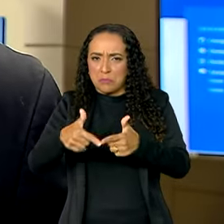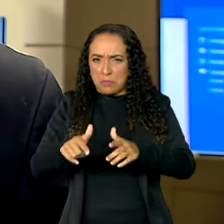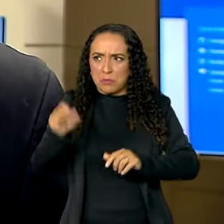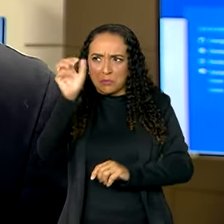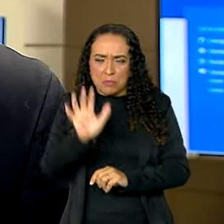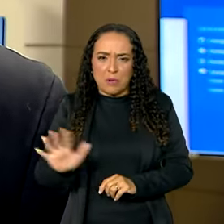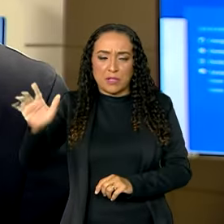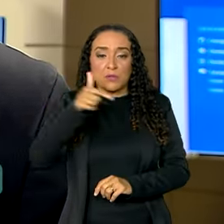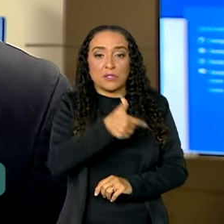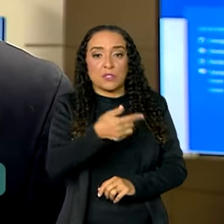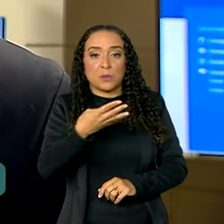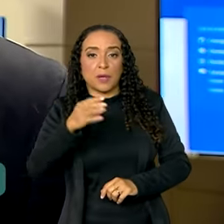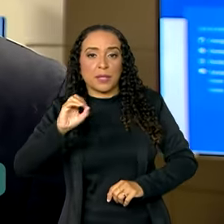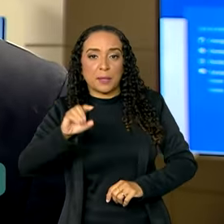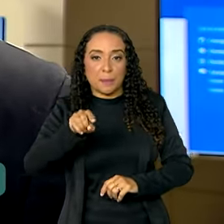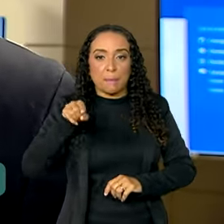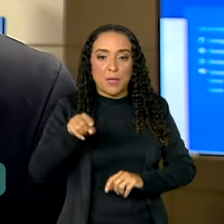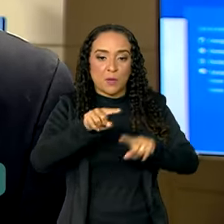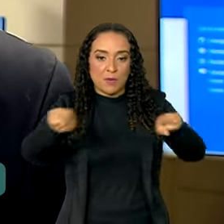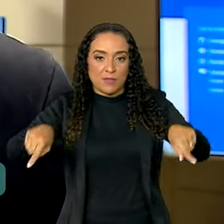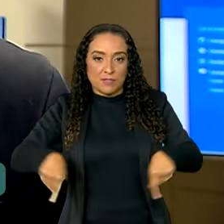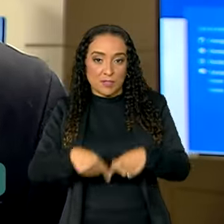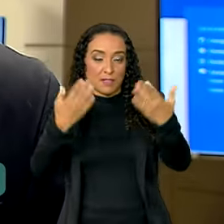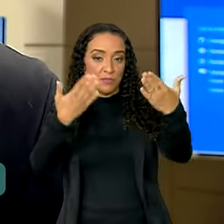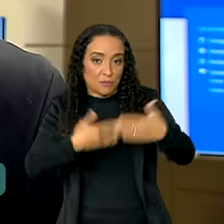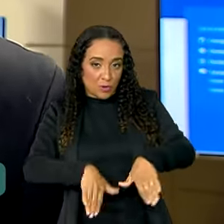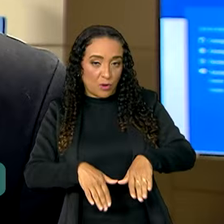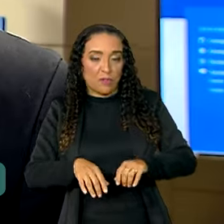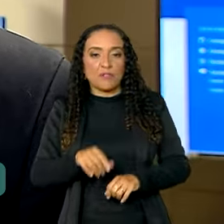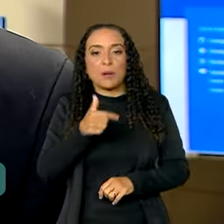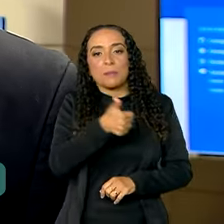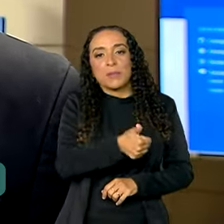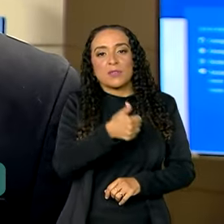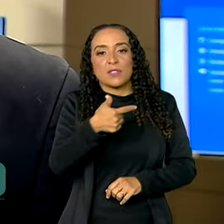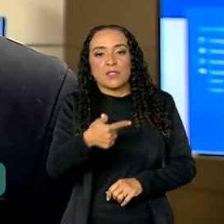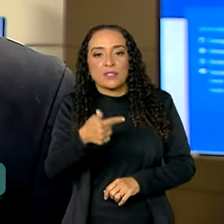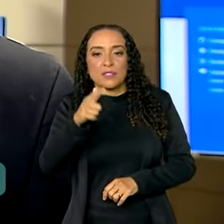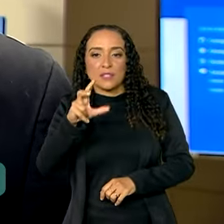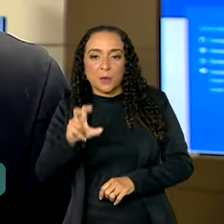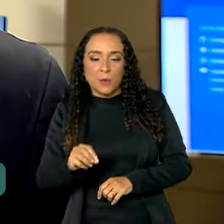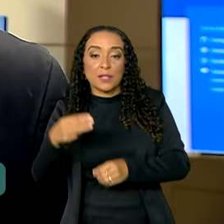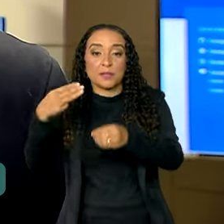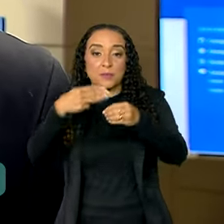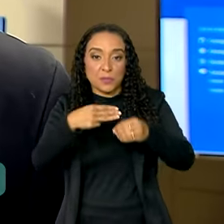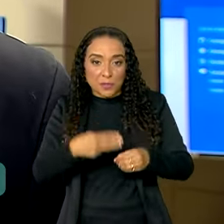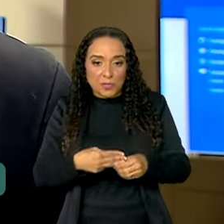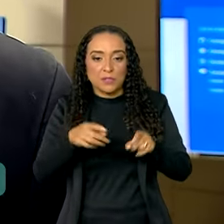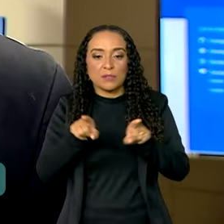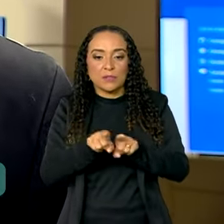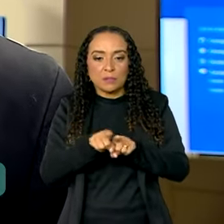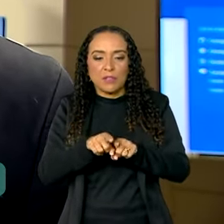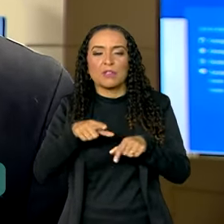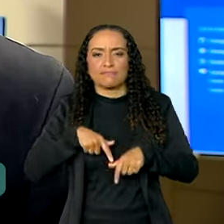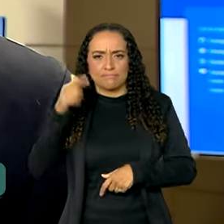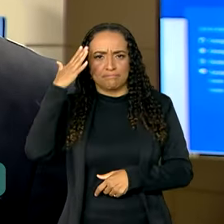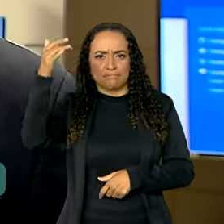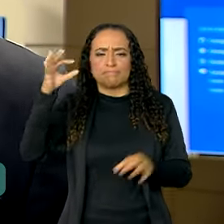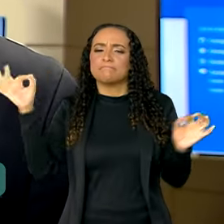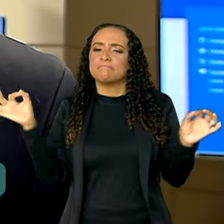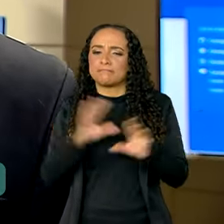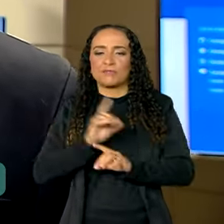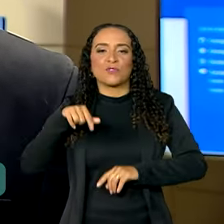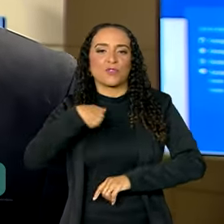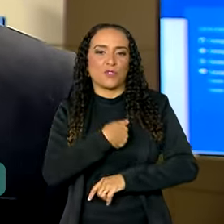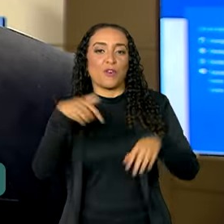São 140 mil salas de aplicação, 1.750 municípios. Foi realmente um sucesso. Ficamos muito